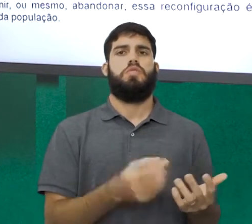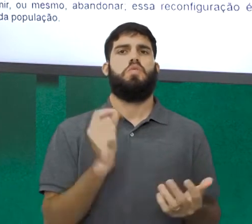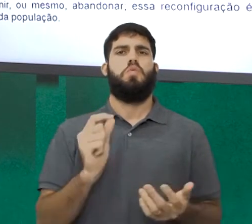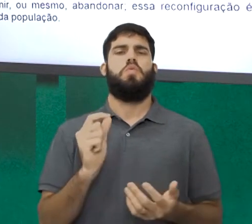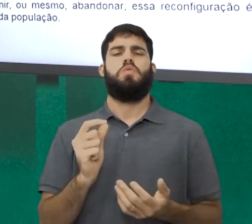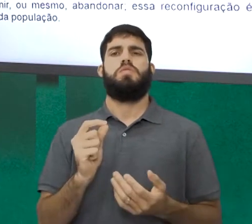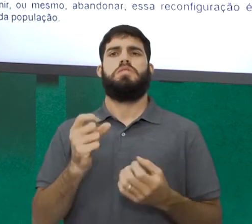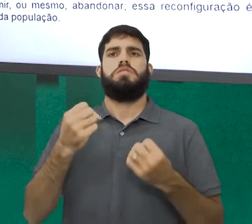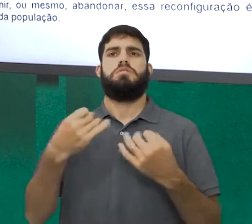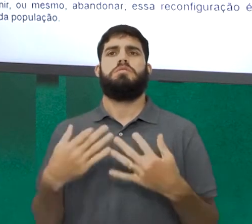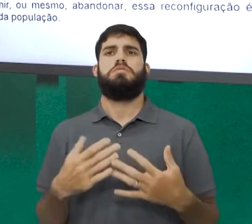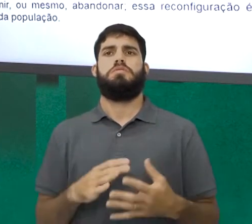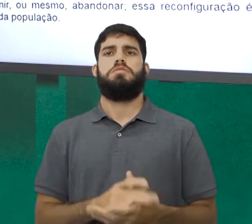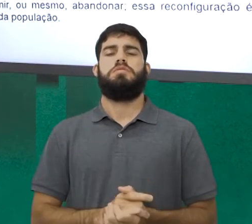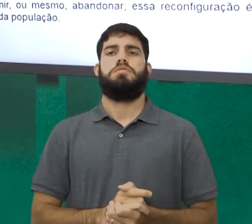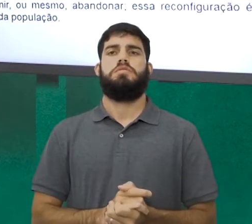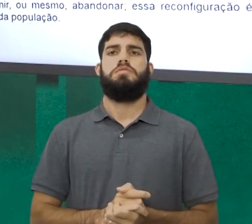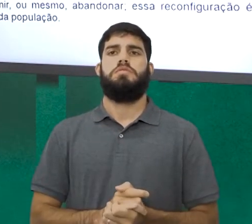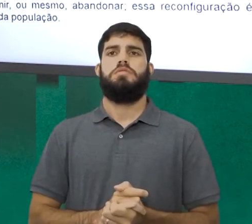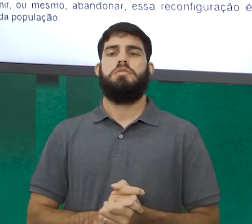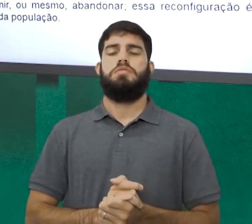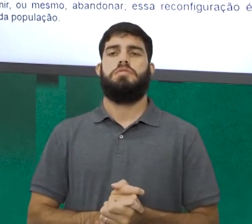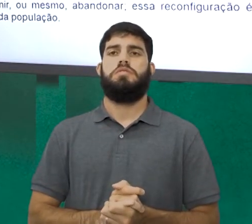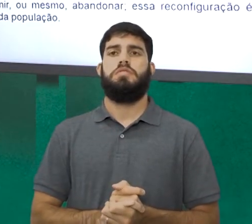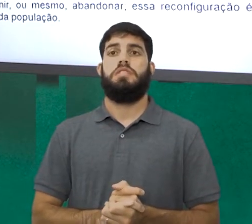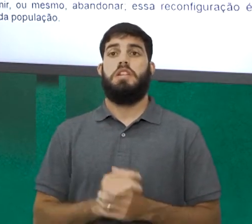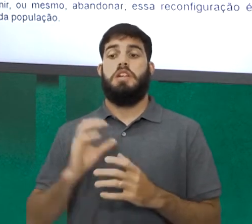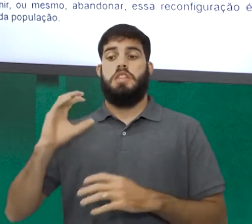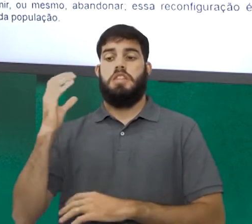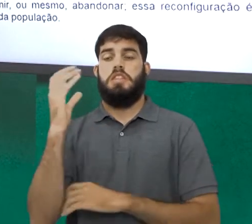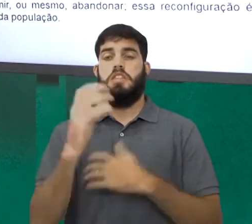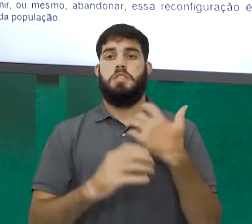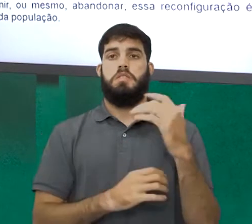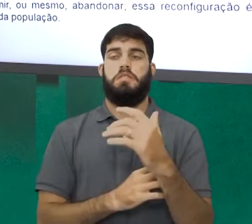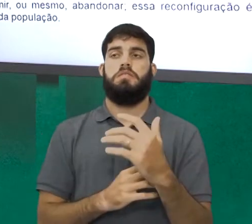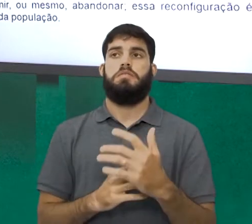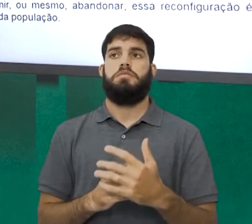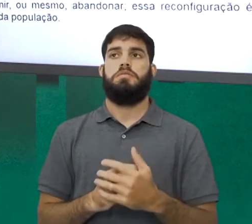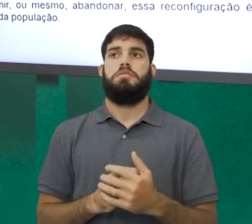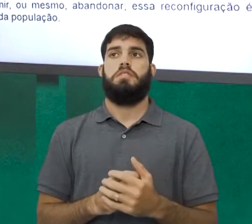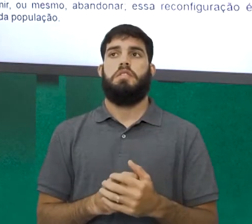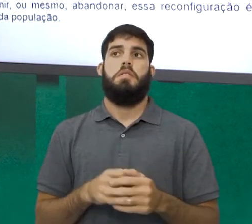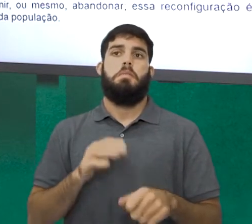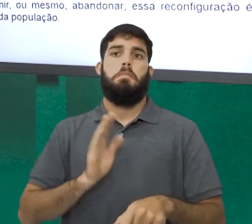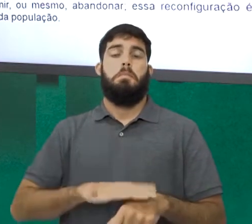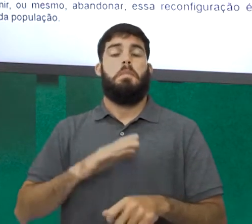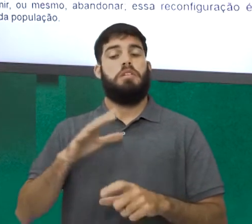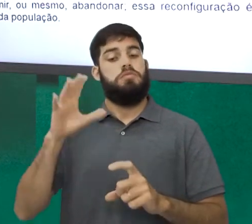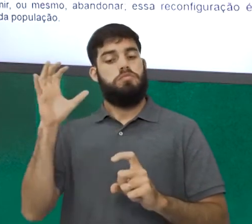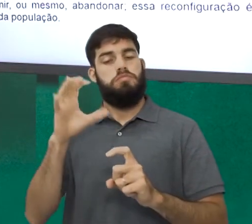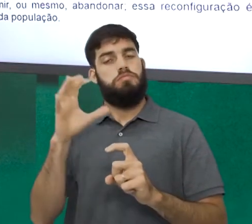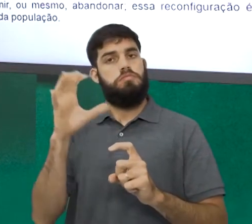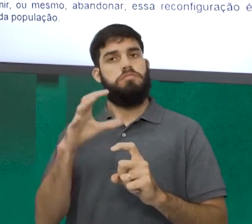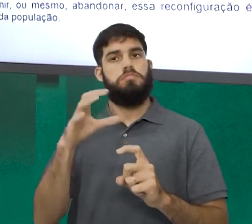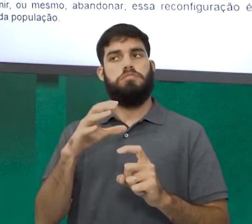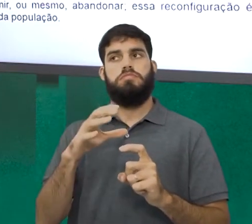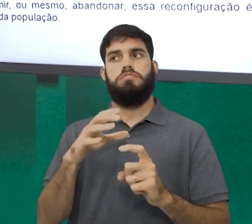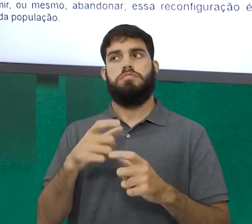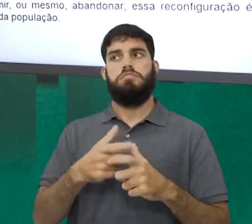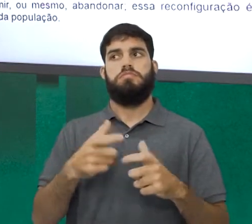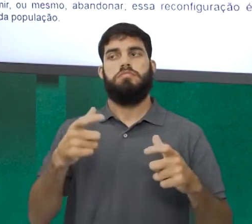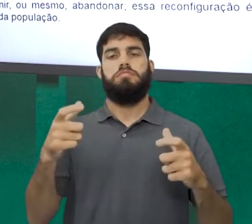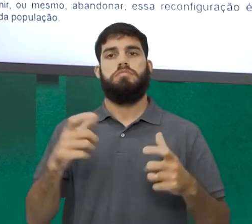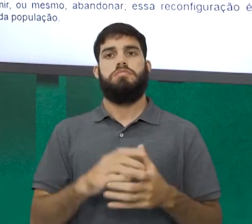está sendo afirmado aqui, pessoal? Que a natureza foi muito mais influente no processo de urbanização